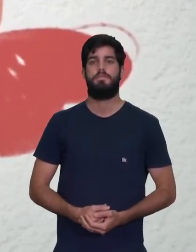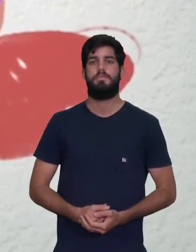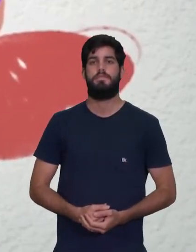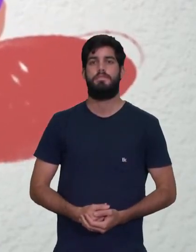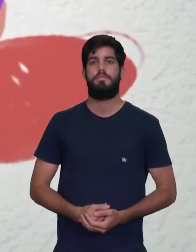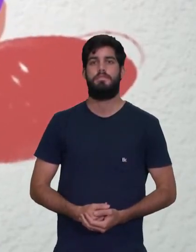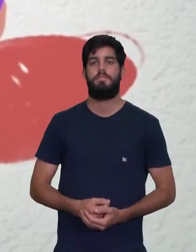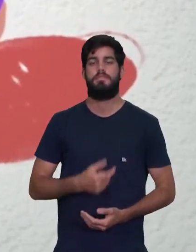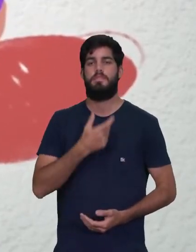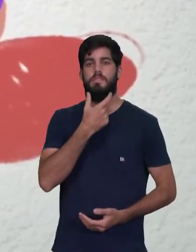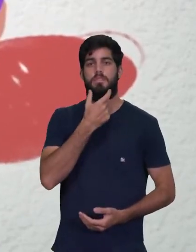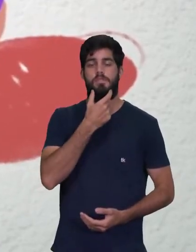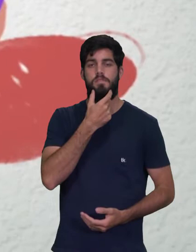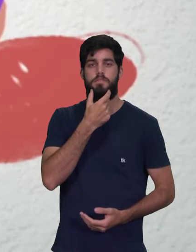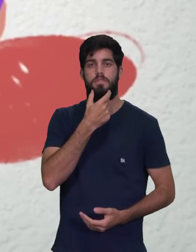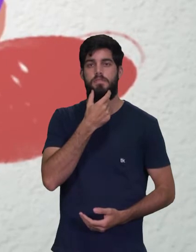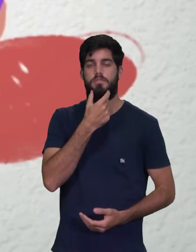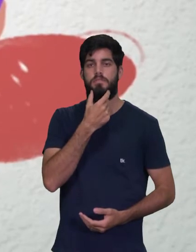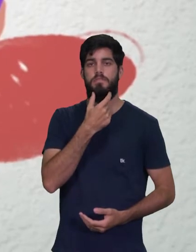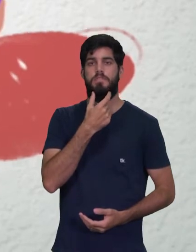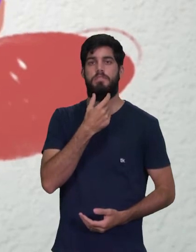a mandíbula,